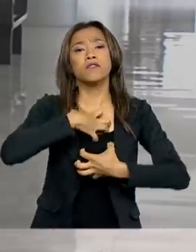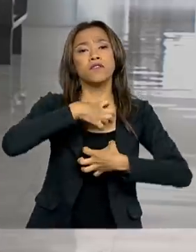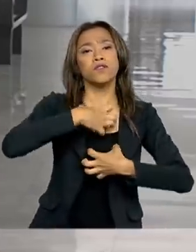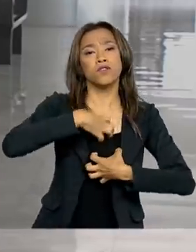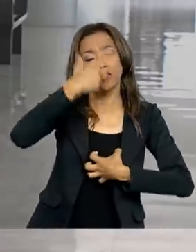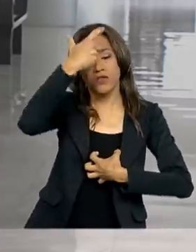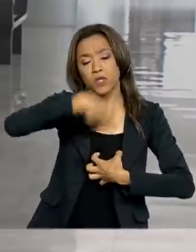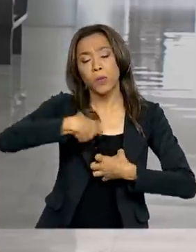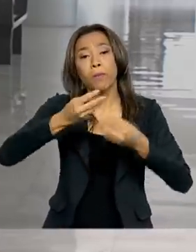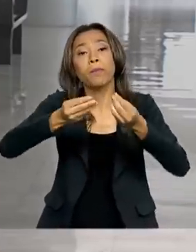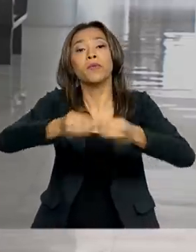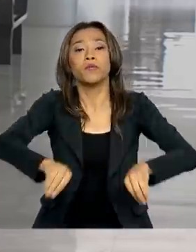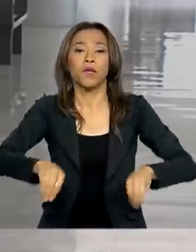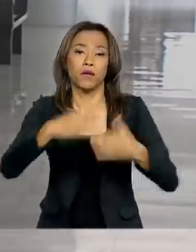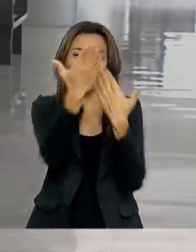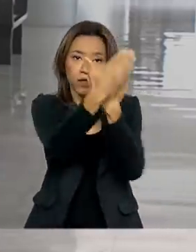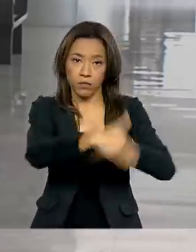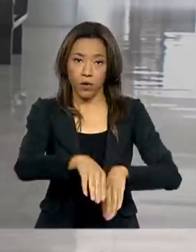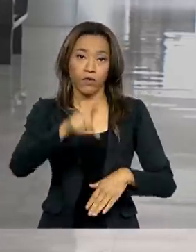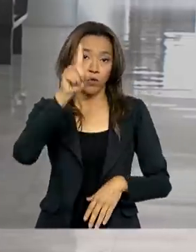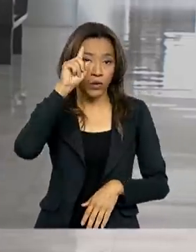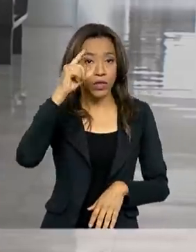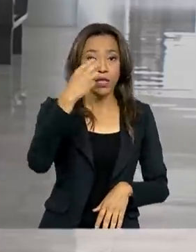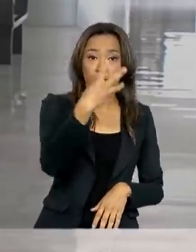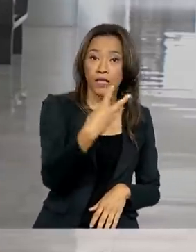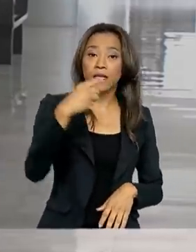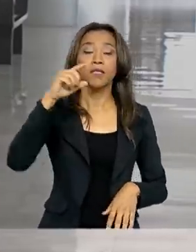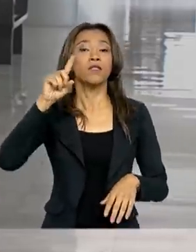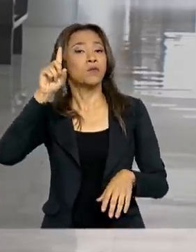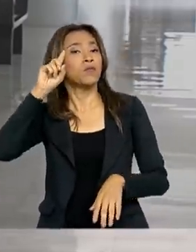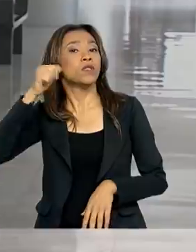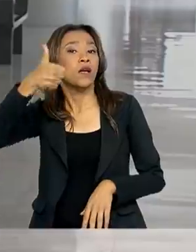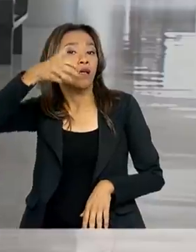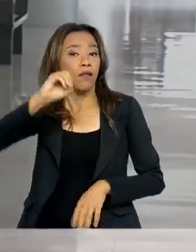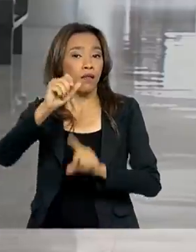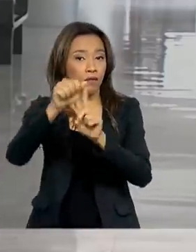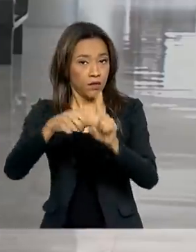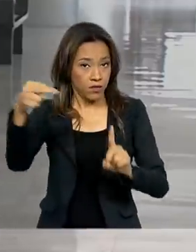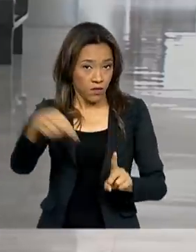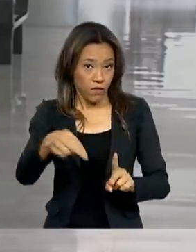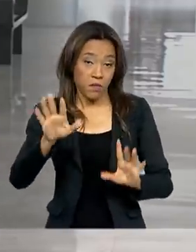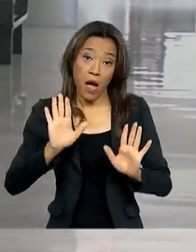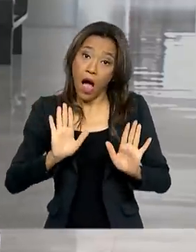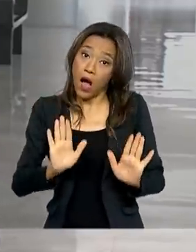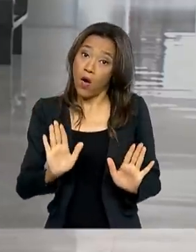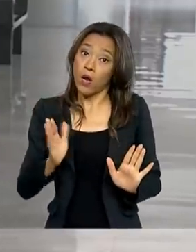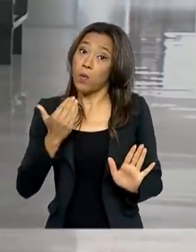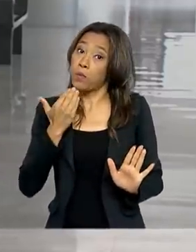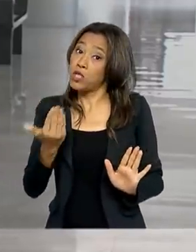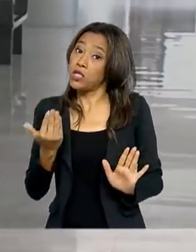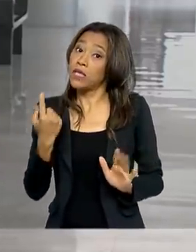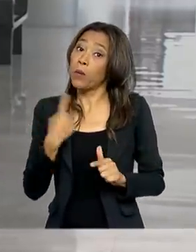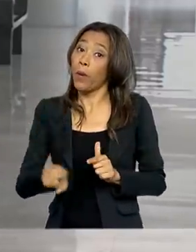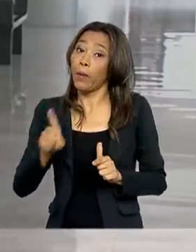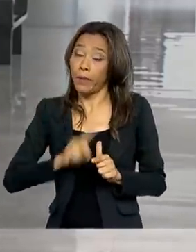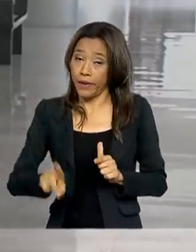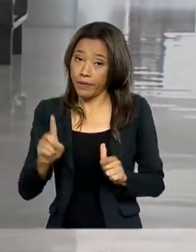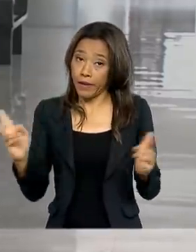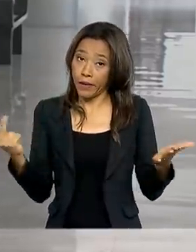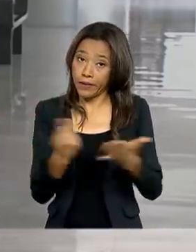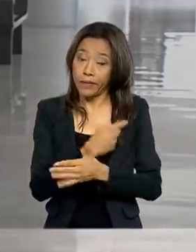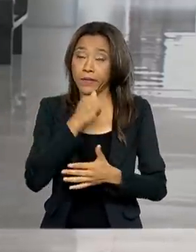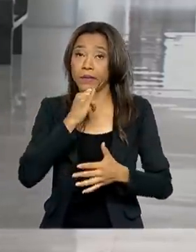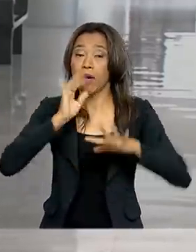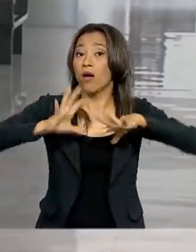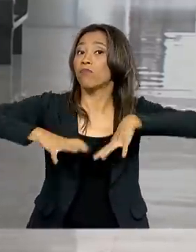que foram nos dias 3 e 10 de novembro. Agora, esse pedido, ele deve estar relacionado a algum problema específico. Por exemplo, caso tenha